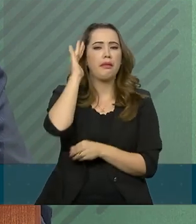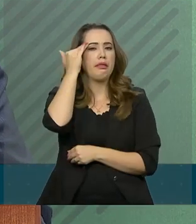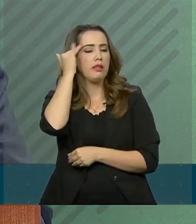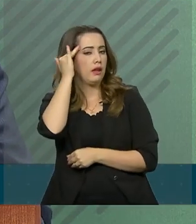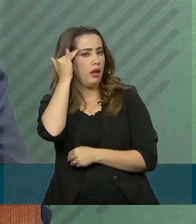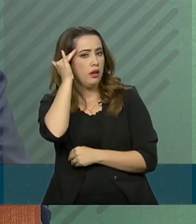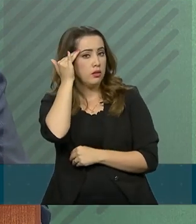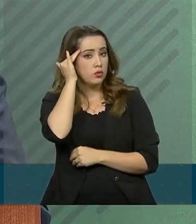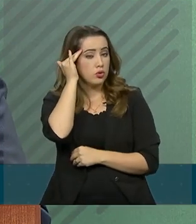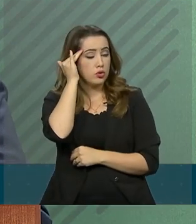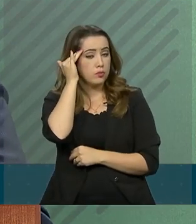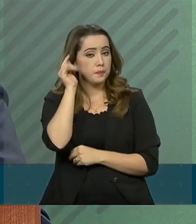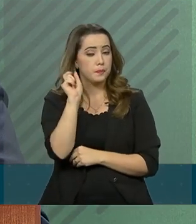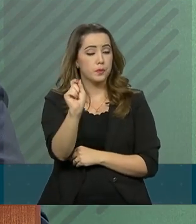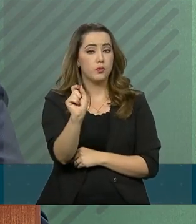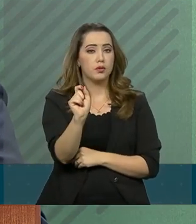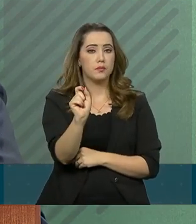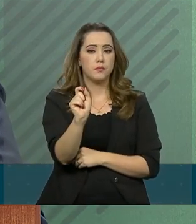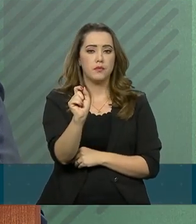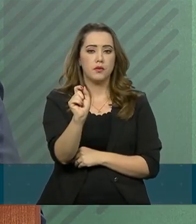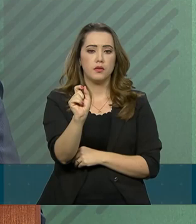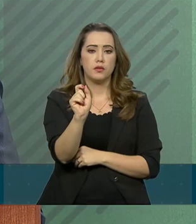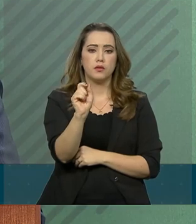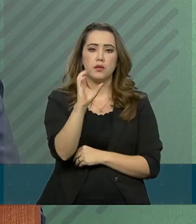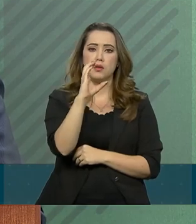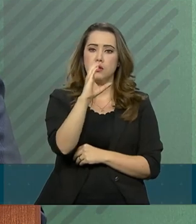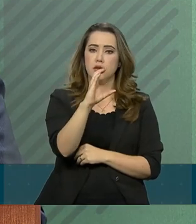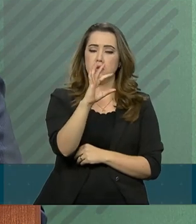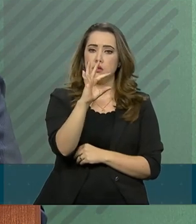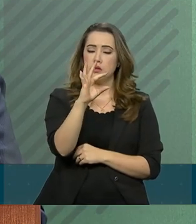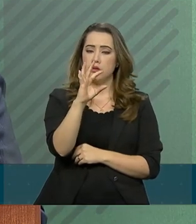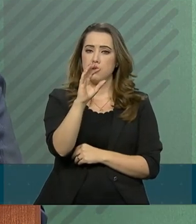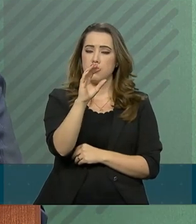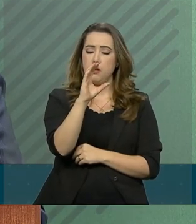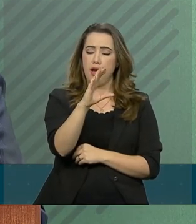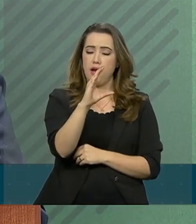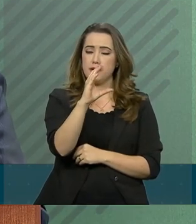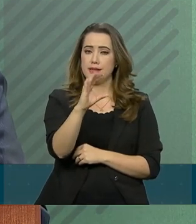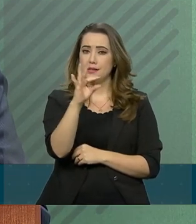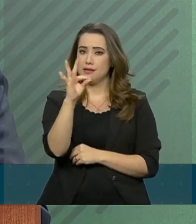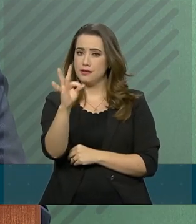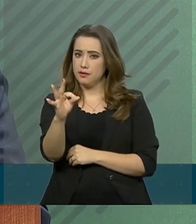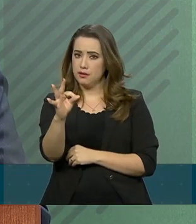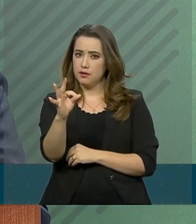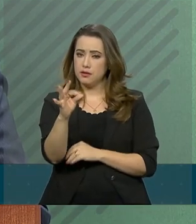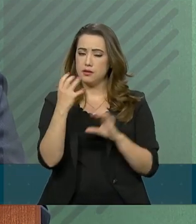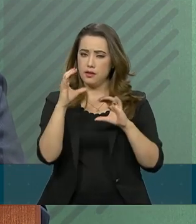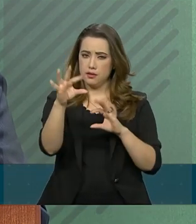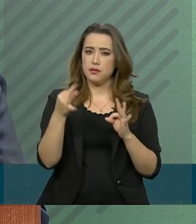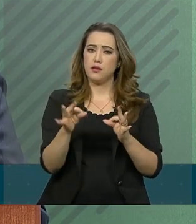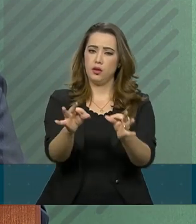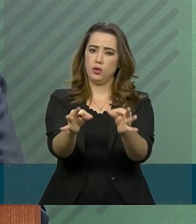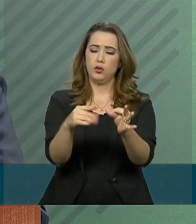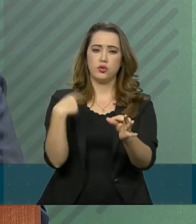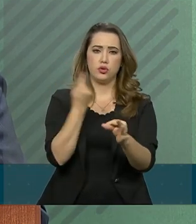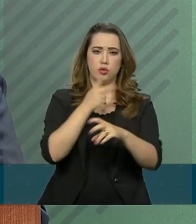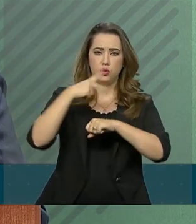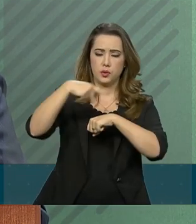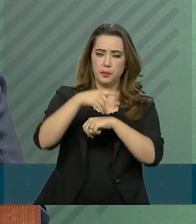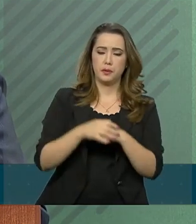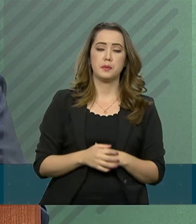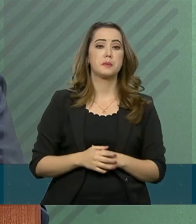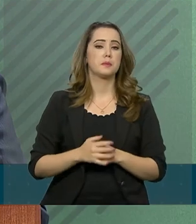em relação à CT no nosso país. De acordo com o